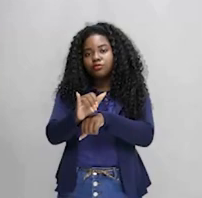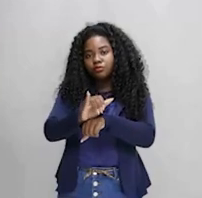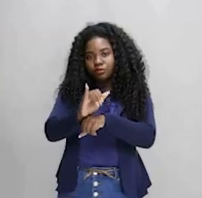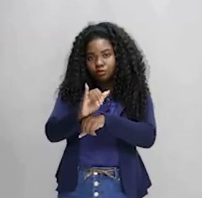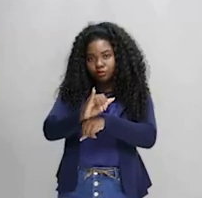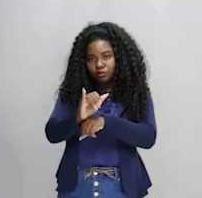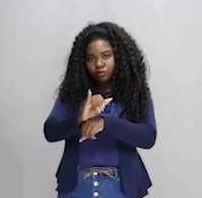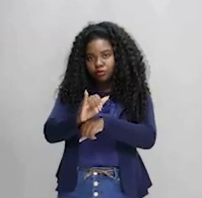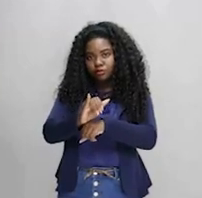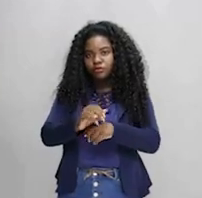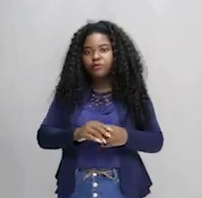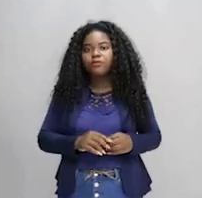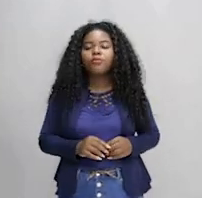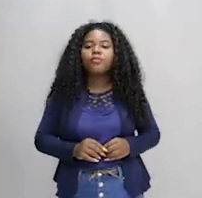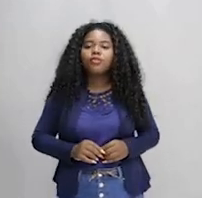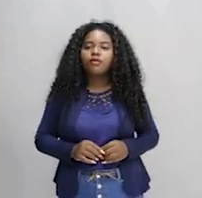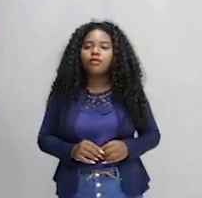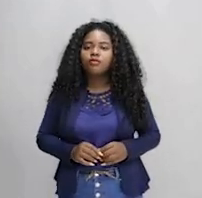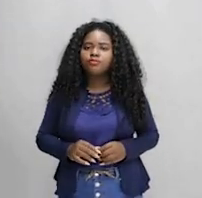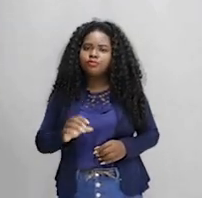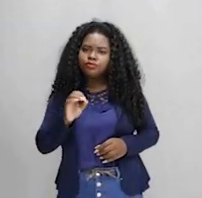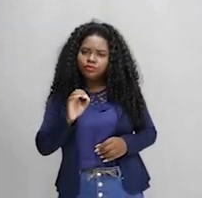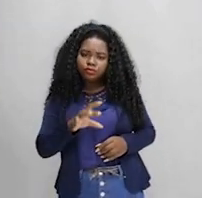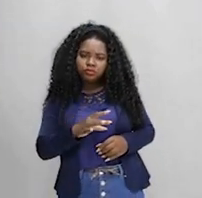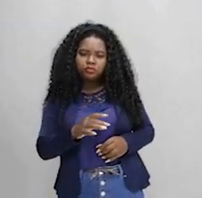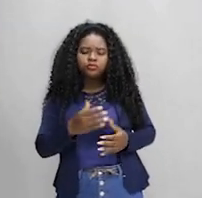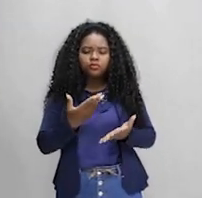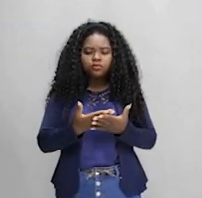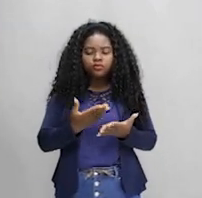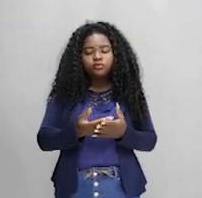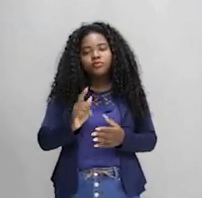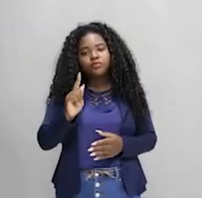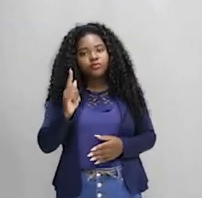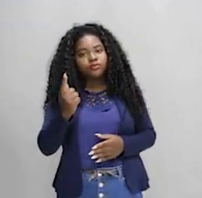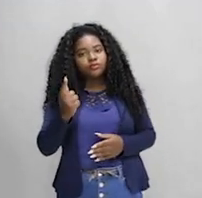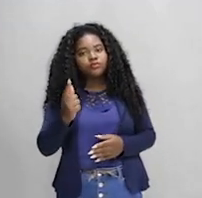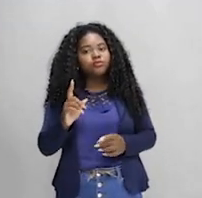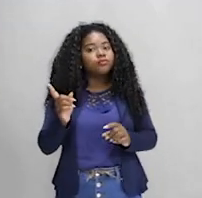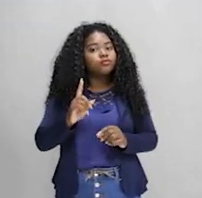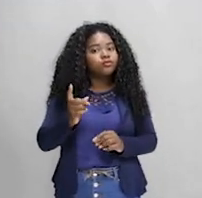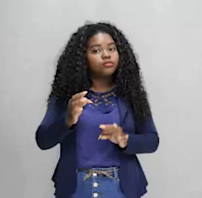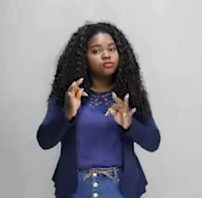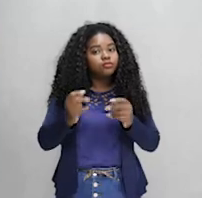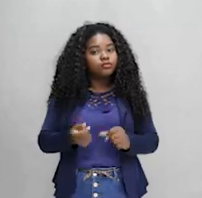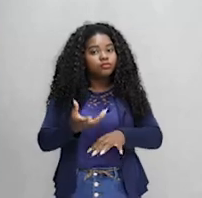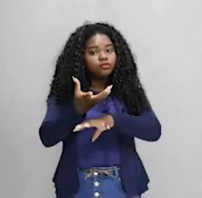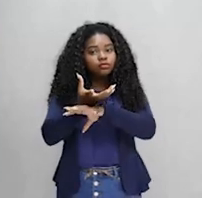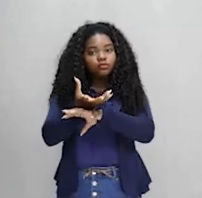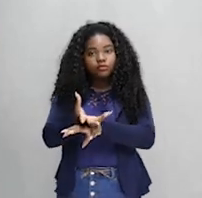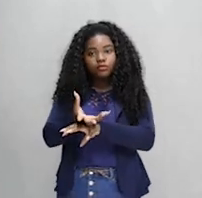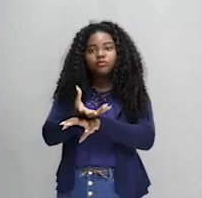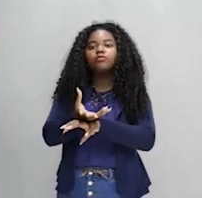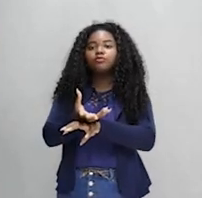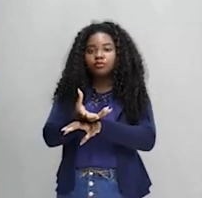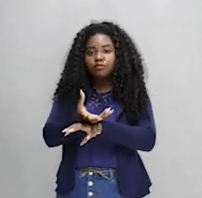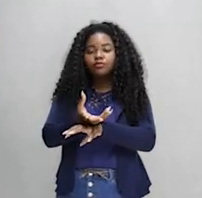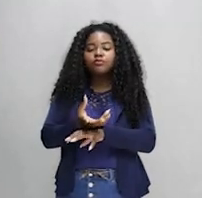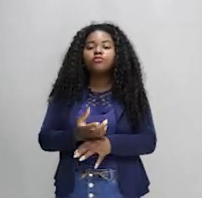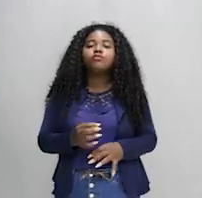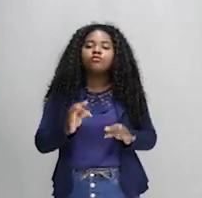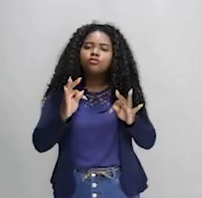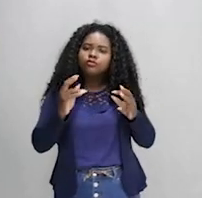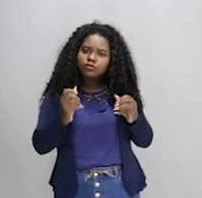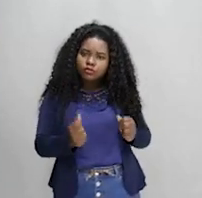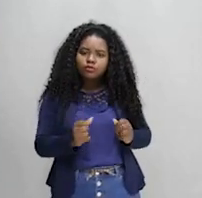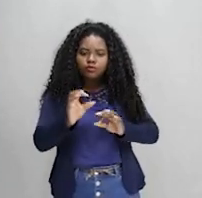Gonçalves Dias no YouTube. E não apenas as aulas de geografia, mas de todas as disciplinas, toda uma equipe